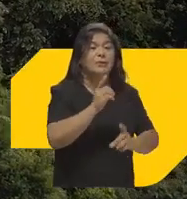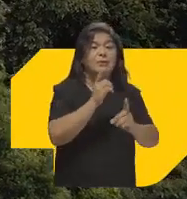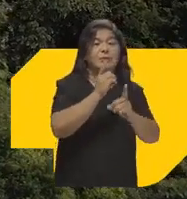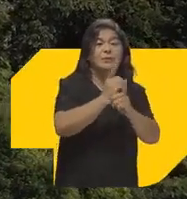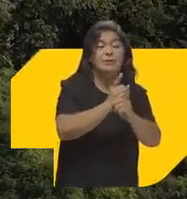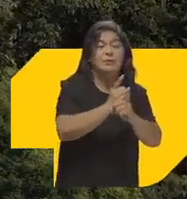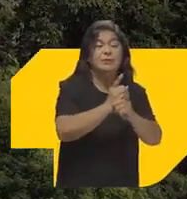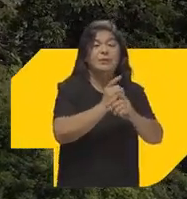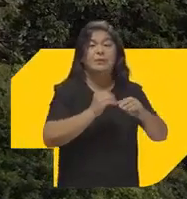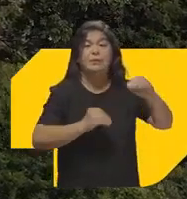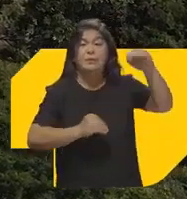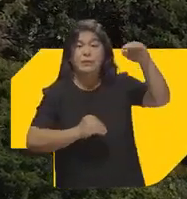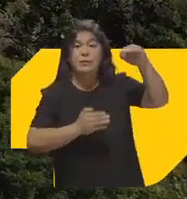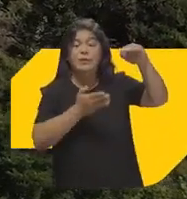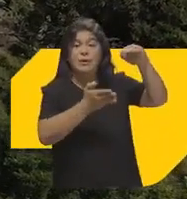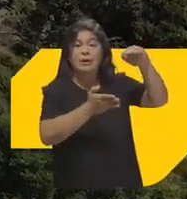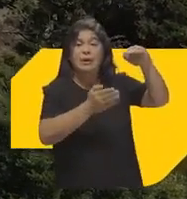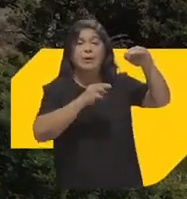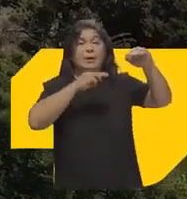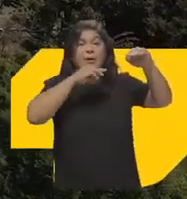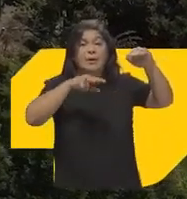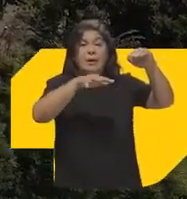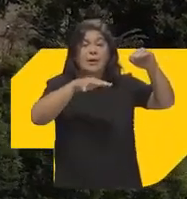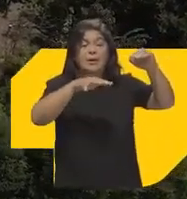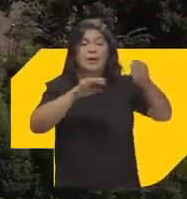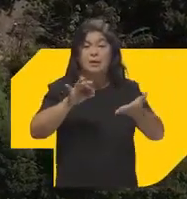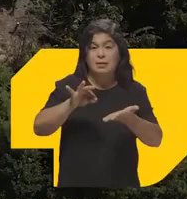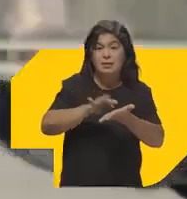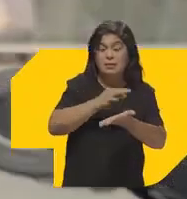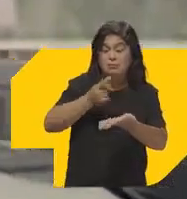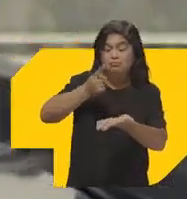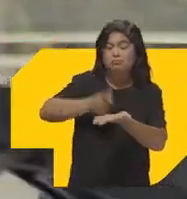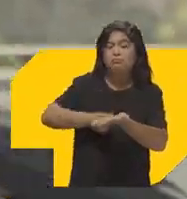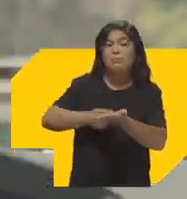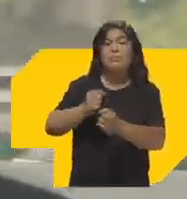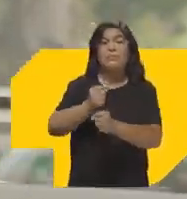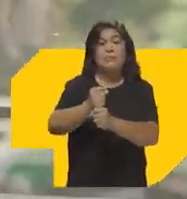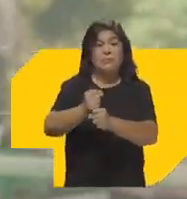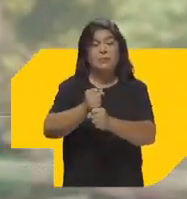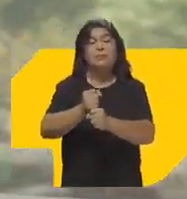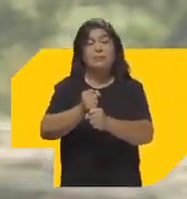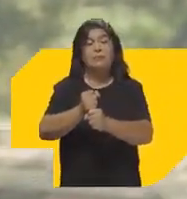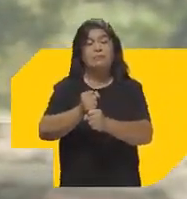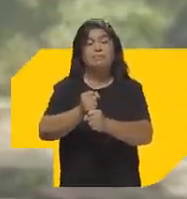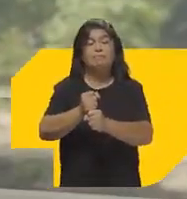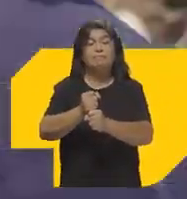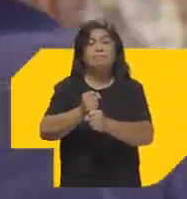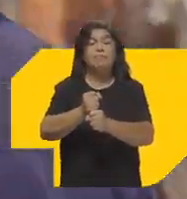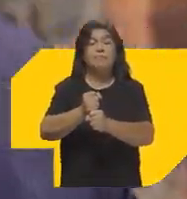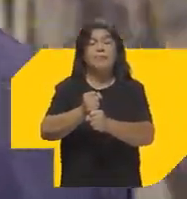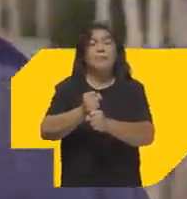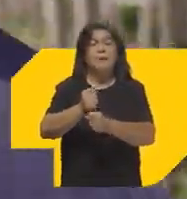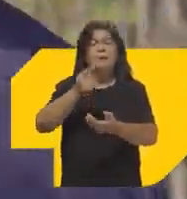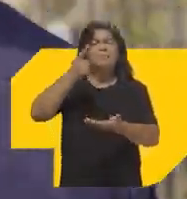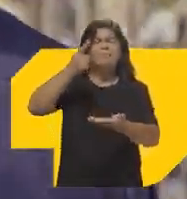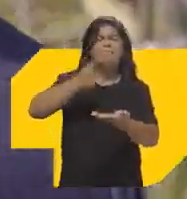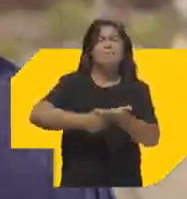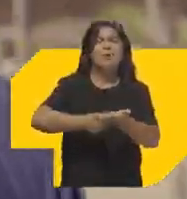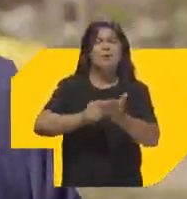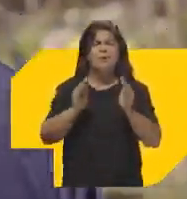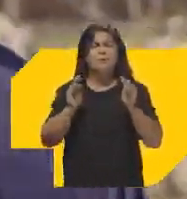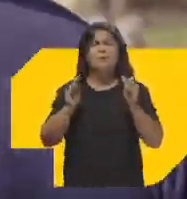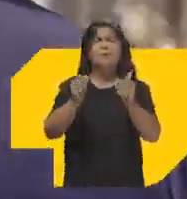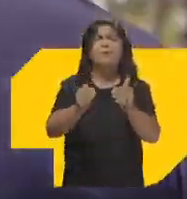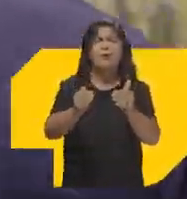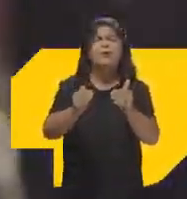Entregar a nossa carta compromisso Rafael assina com a gente É mais um instante De reafirmar o